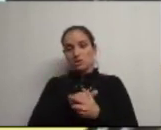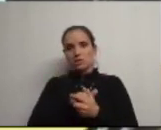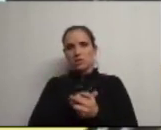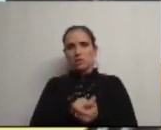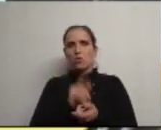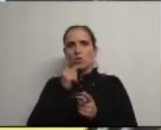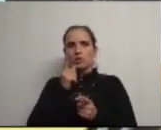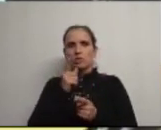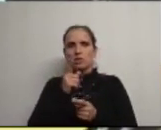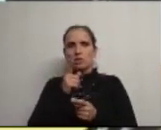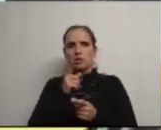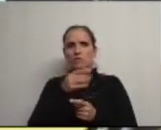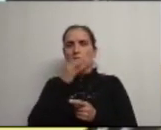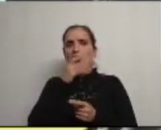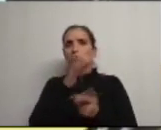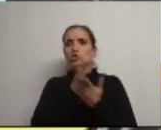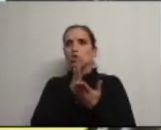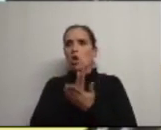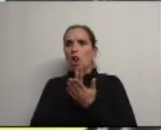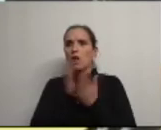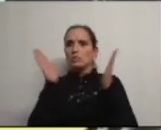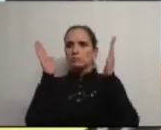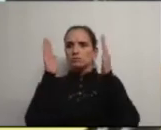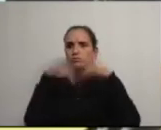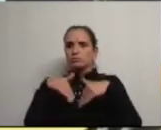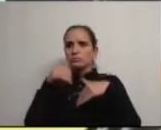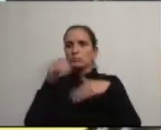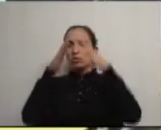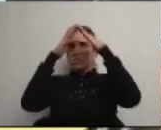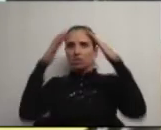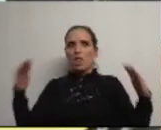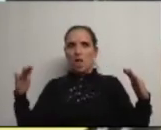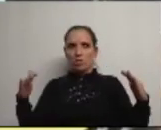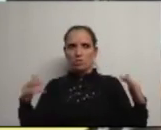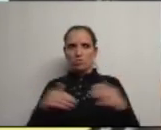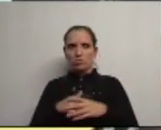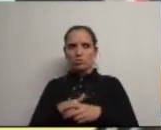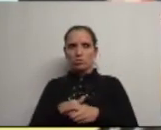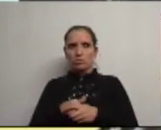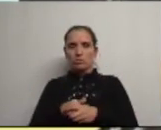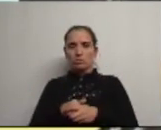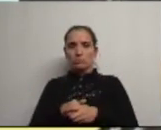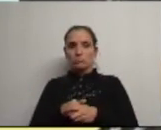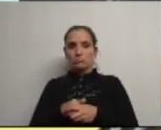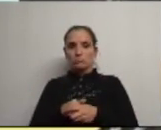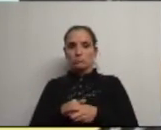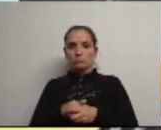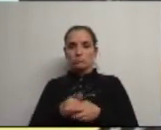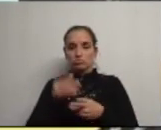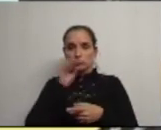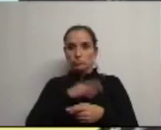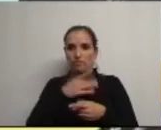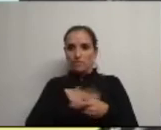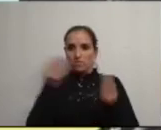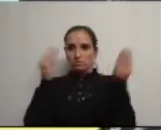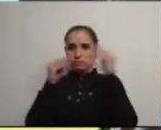aquilo que o me falou é de uma escola que caiu o telhado e eu disse o Sr. queria reparar